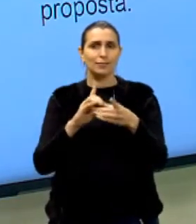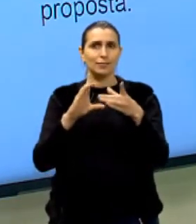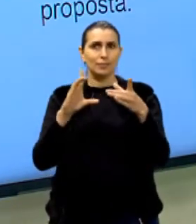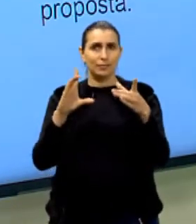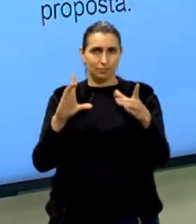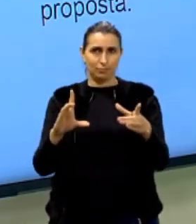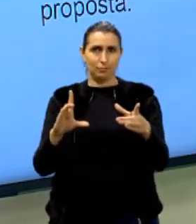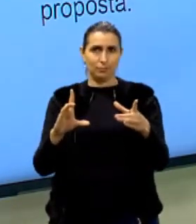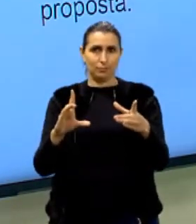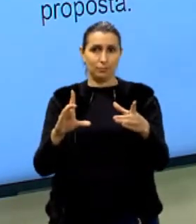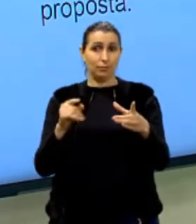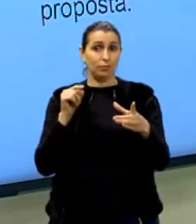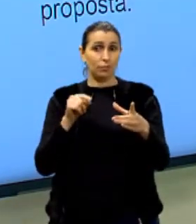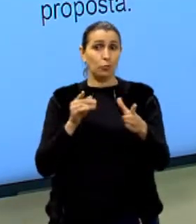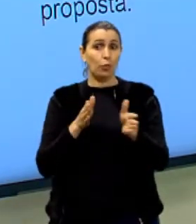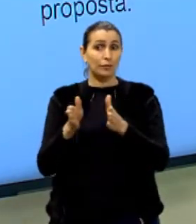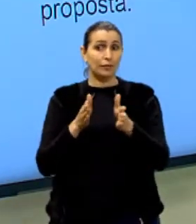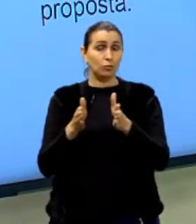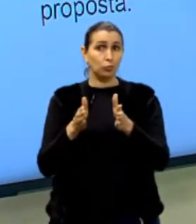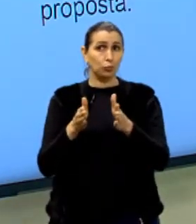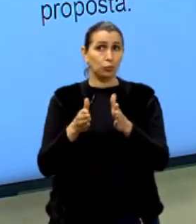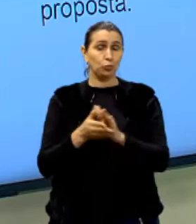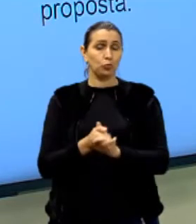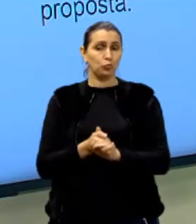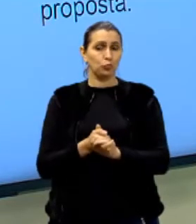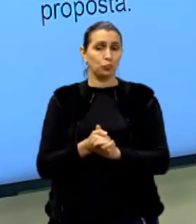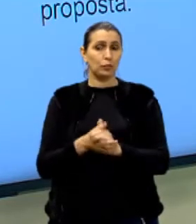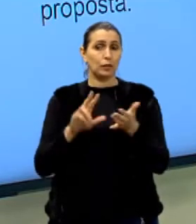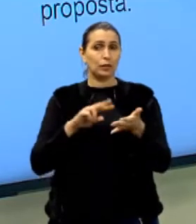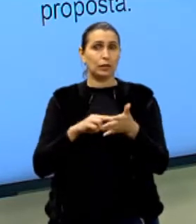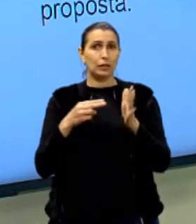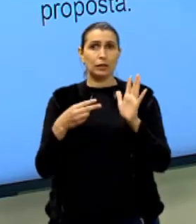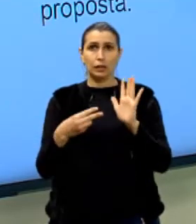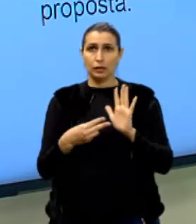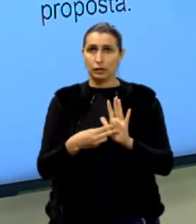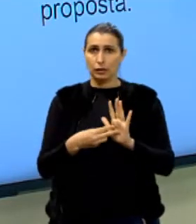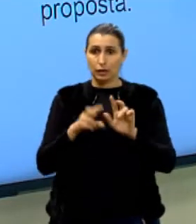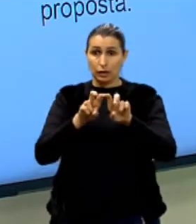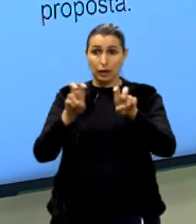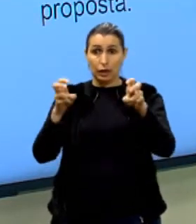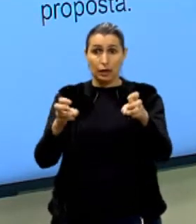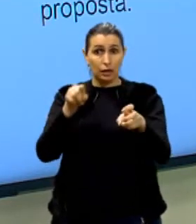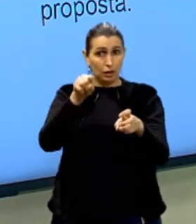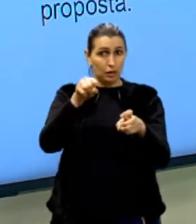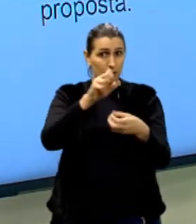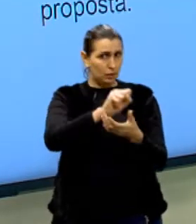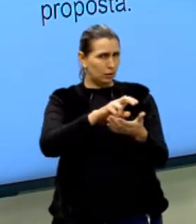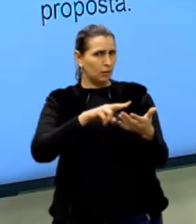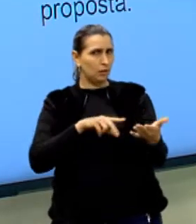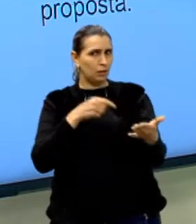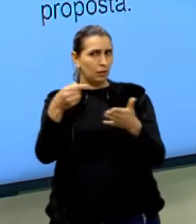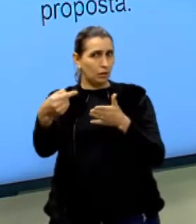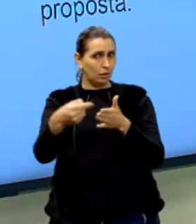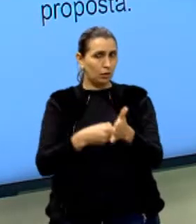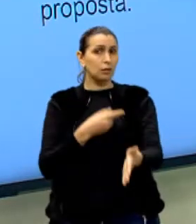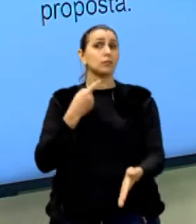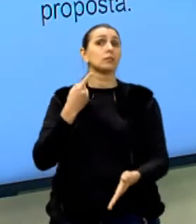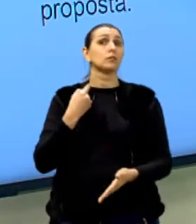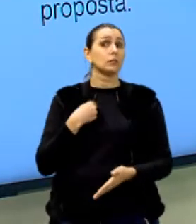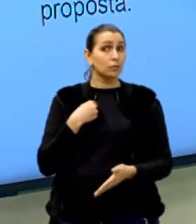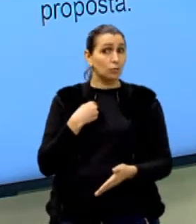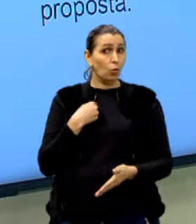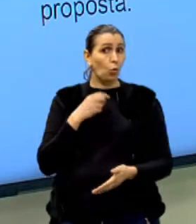Democratização do acesso. Ou seja, a banca está perguntando para vocês,